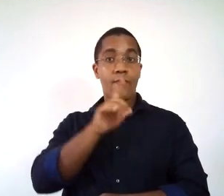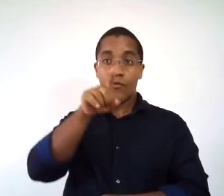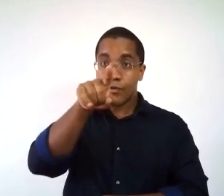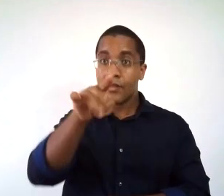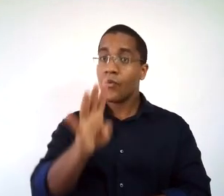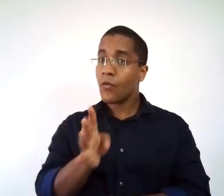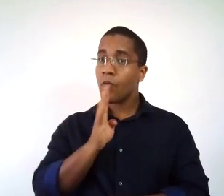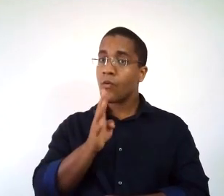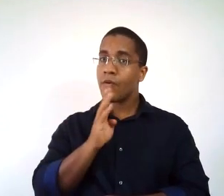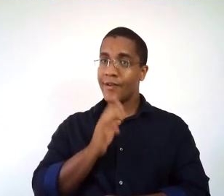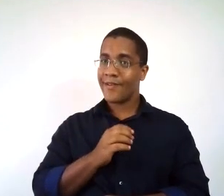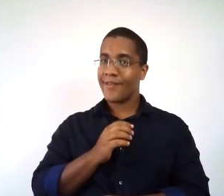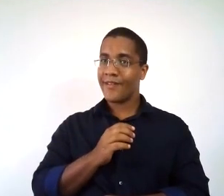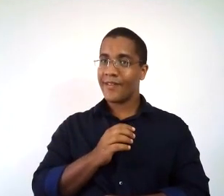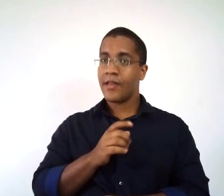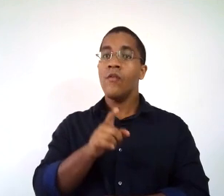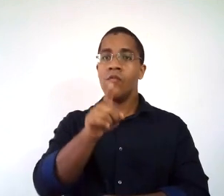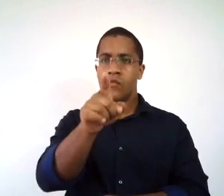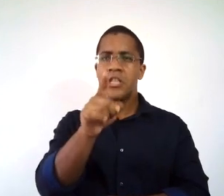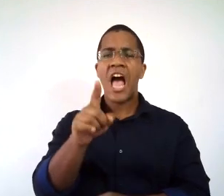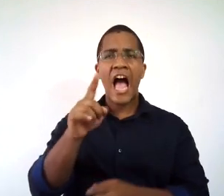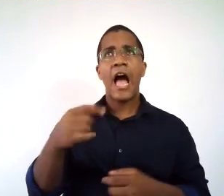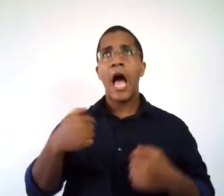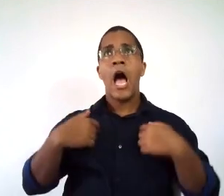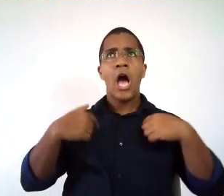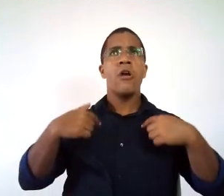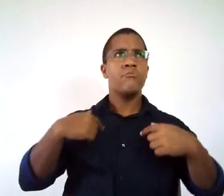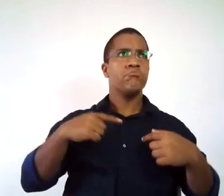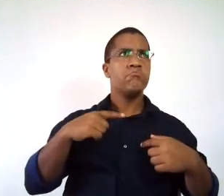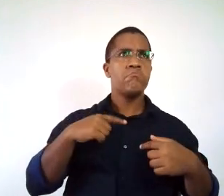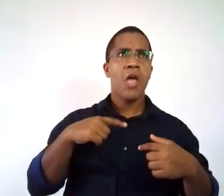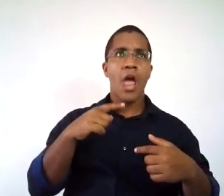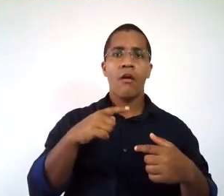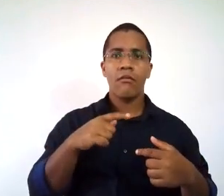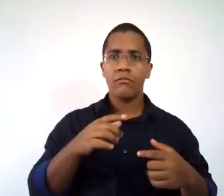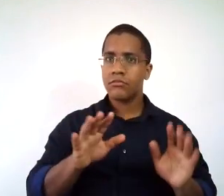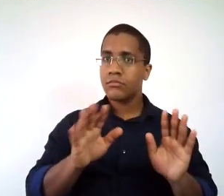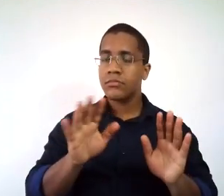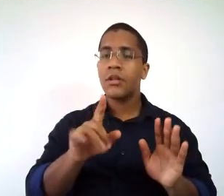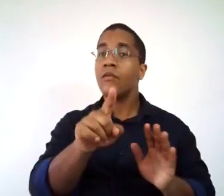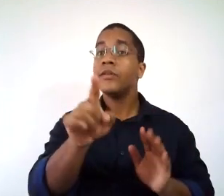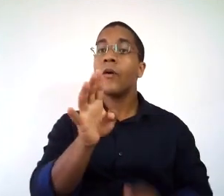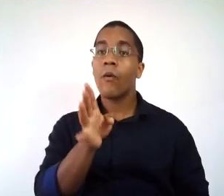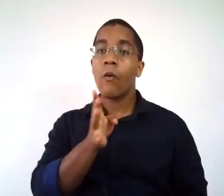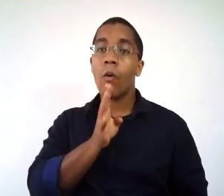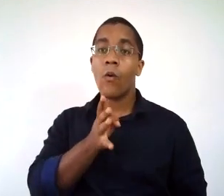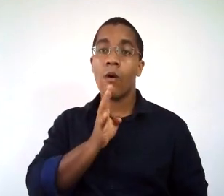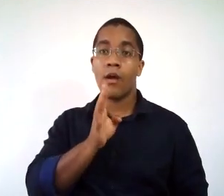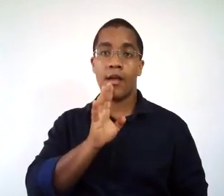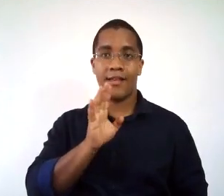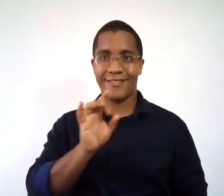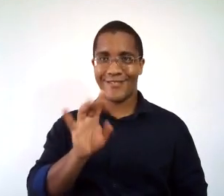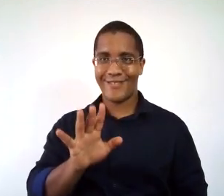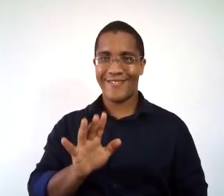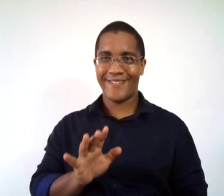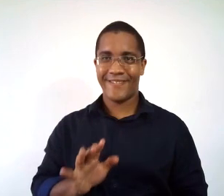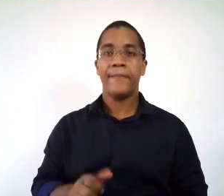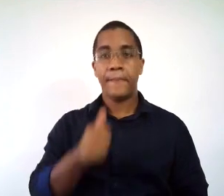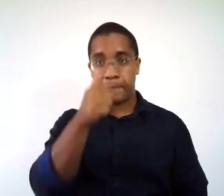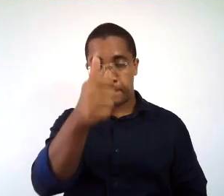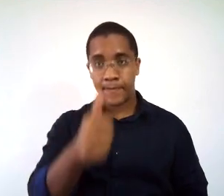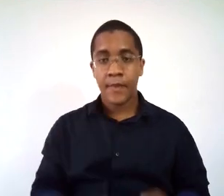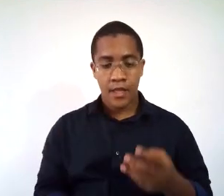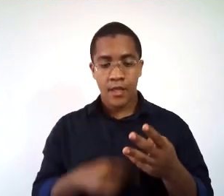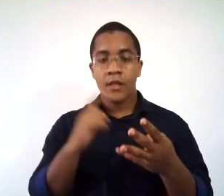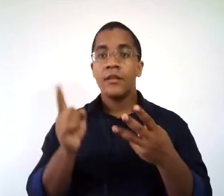jogos esportivos que vocês conhecem. Necessariamente não precisa ser o que vocês praticam, porque aí vem